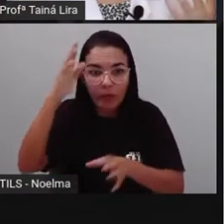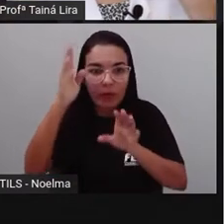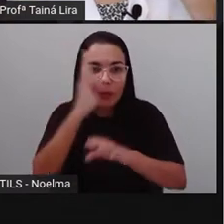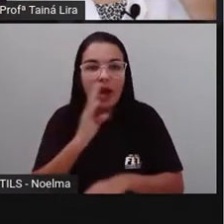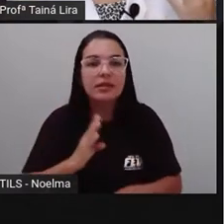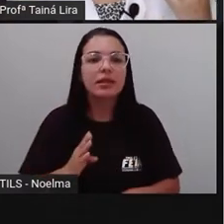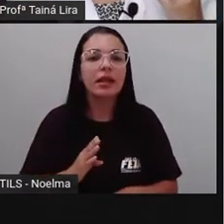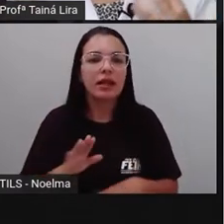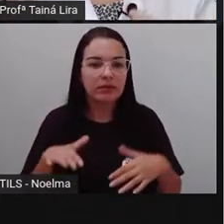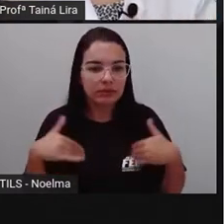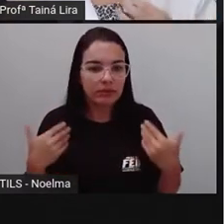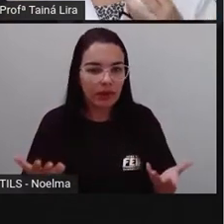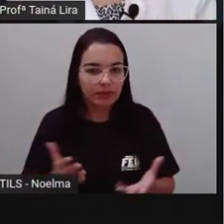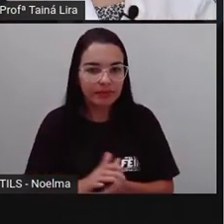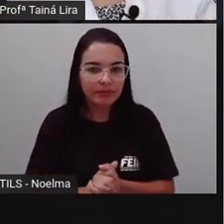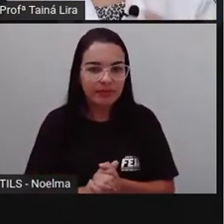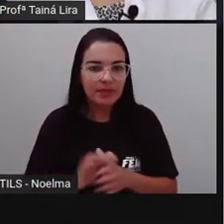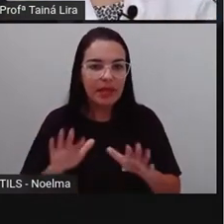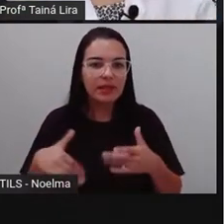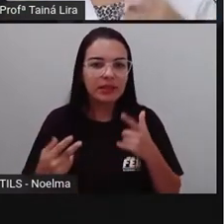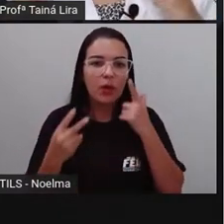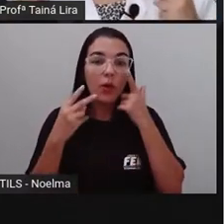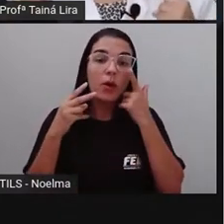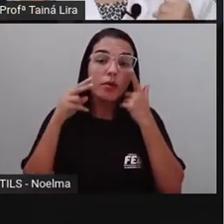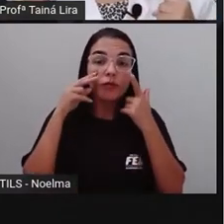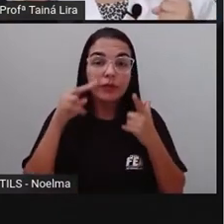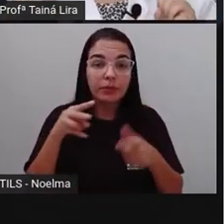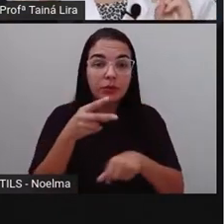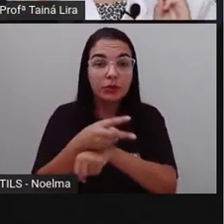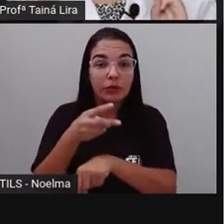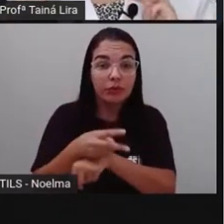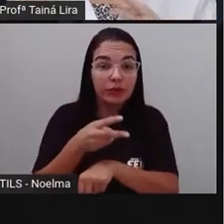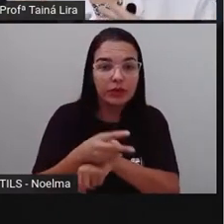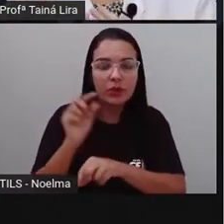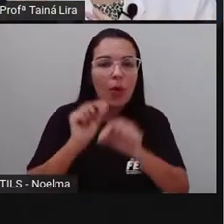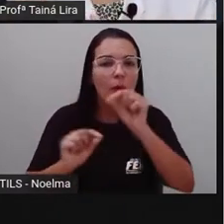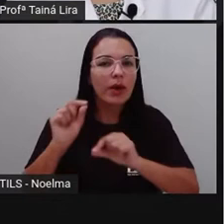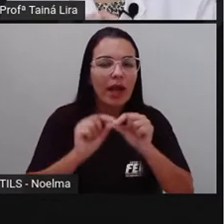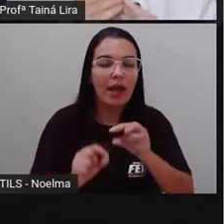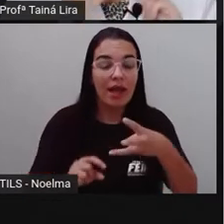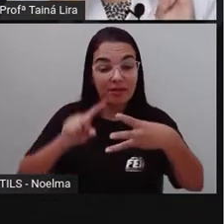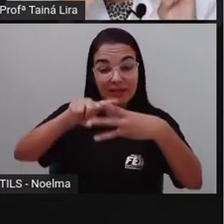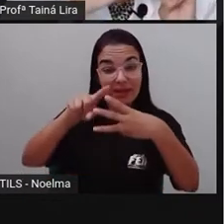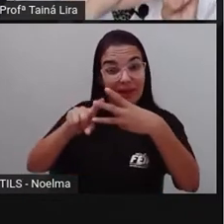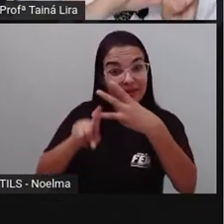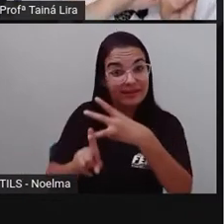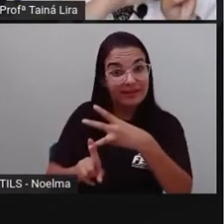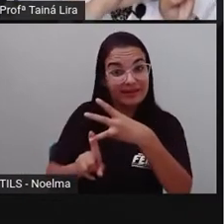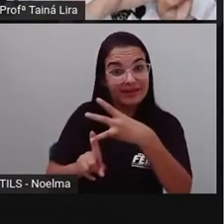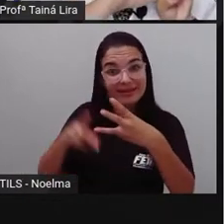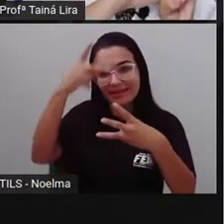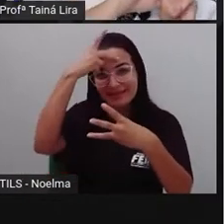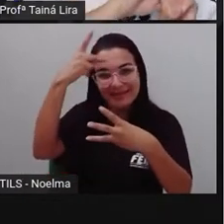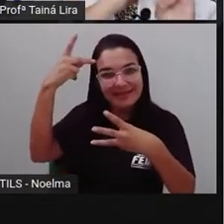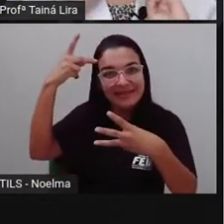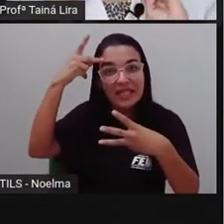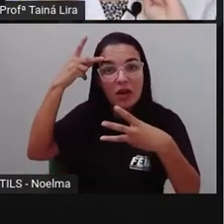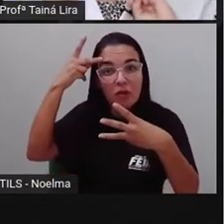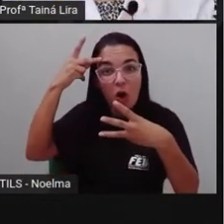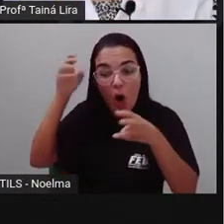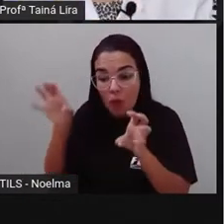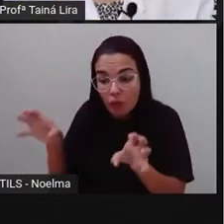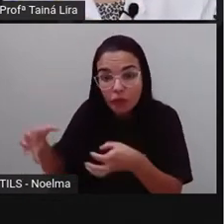Então, nós vimos ali no vídeo, não é verdade? Já conseguimos ver três povos ali